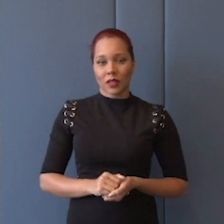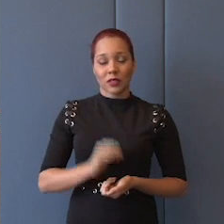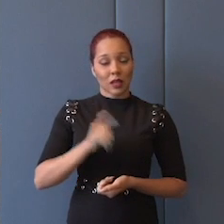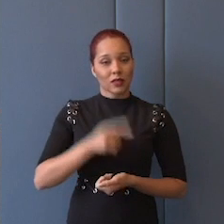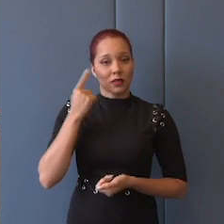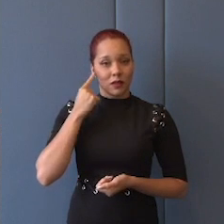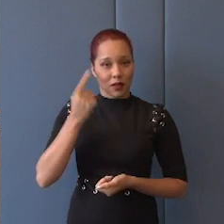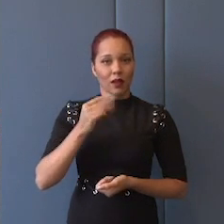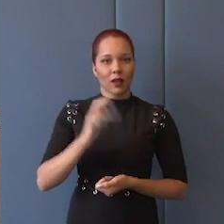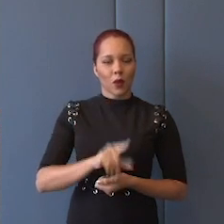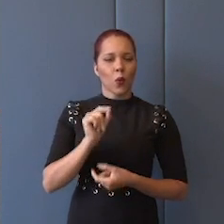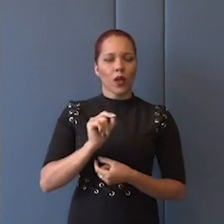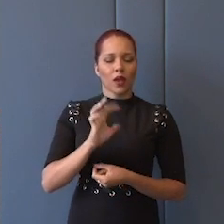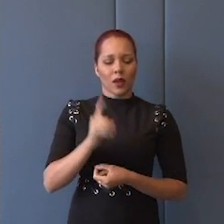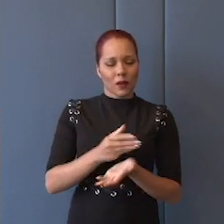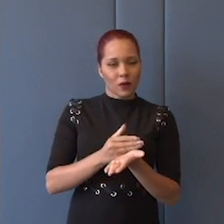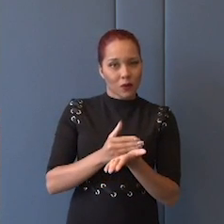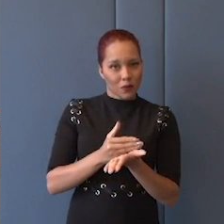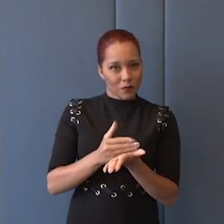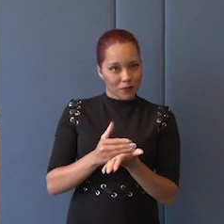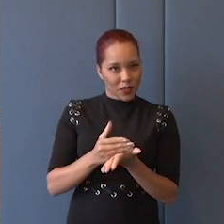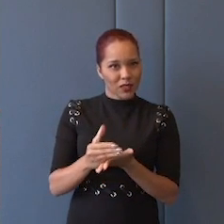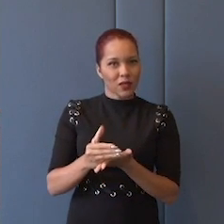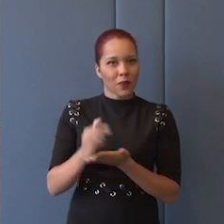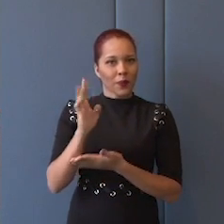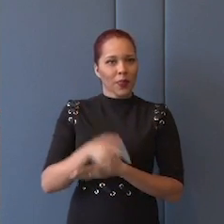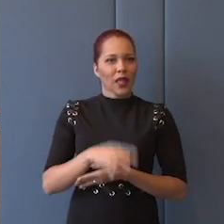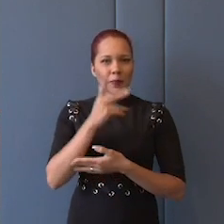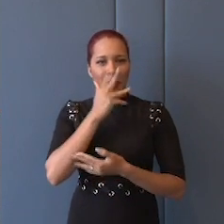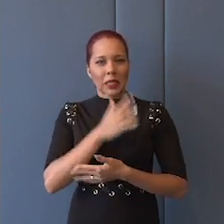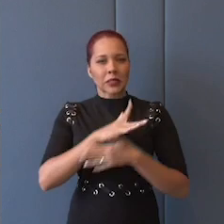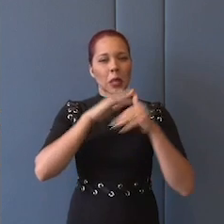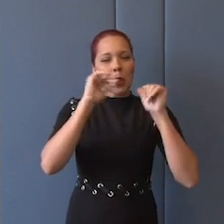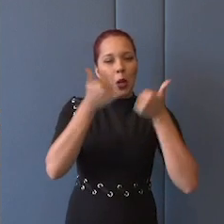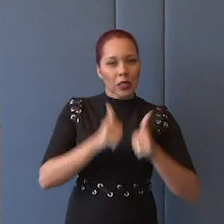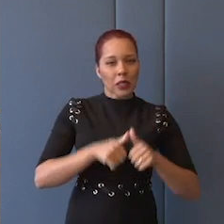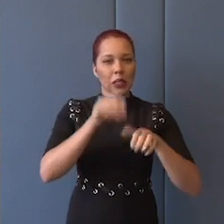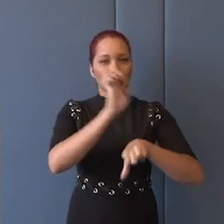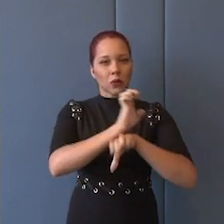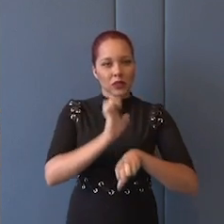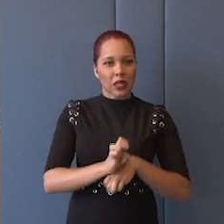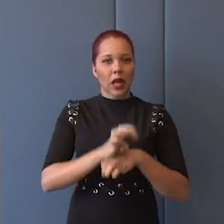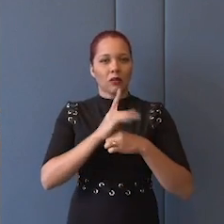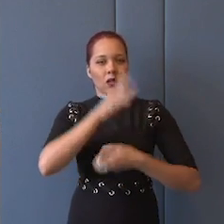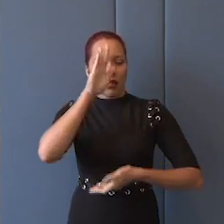ela parte também dessa idolatria do Estado e em detrimento da nação.